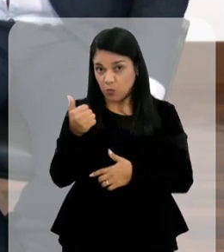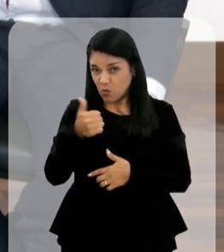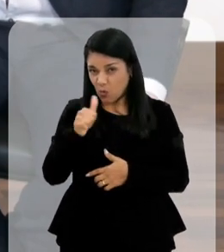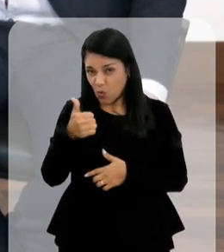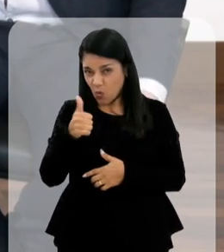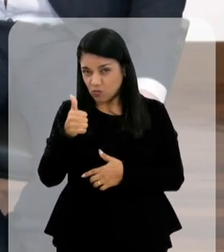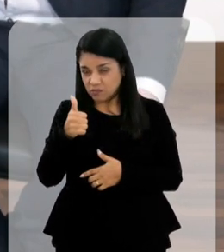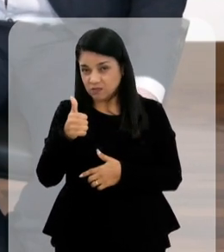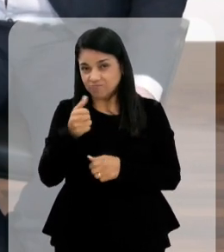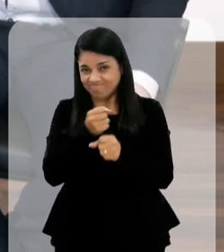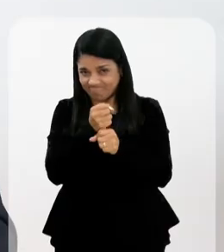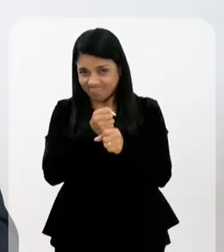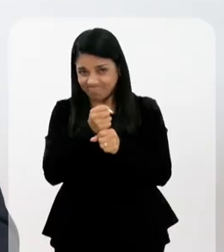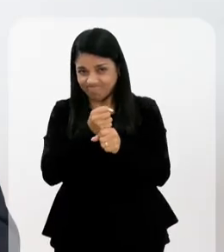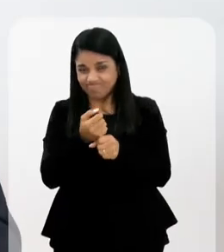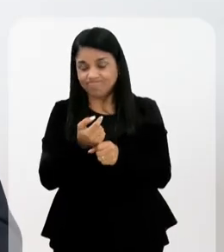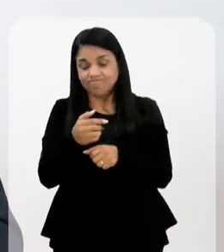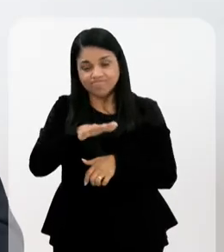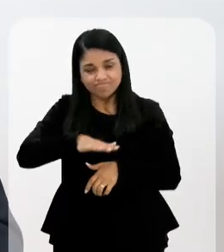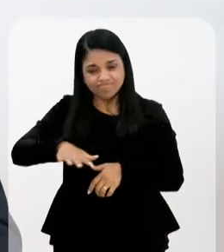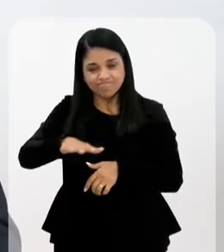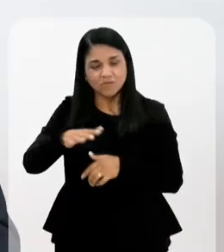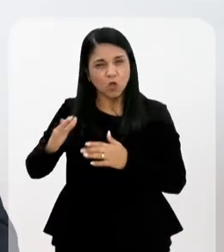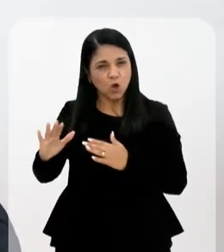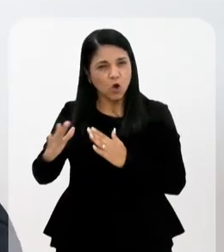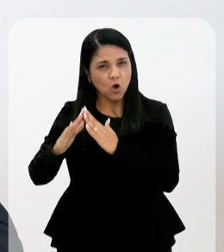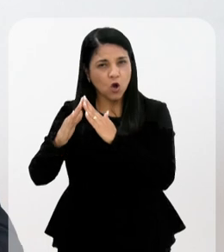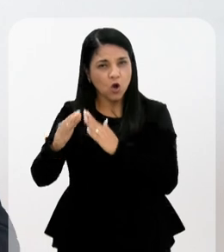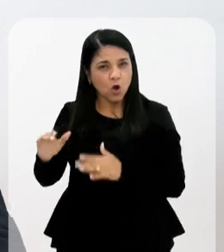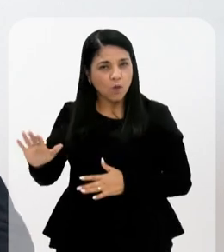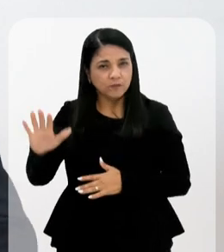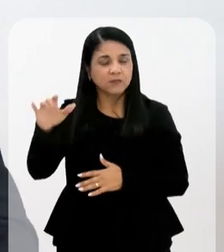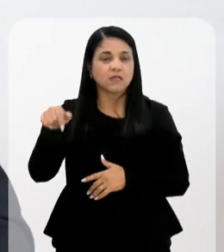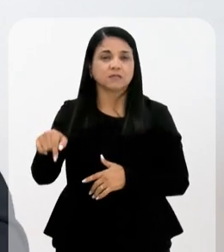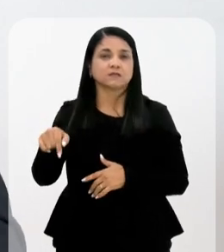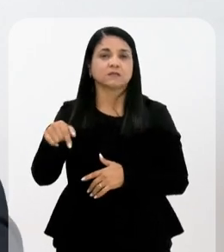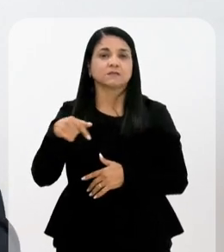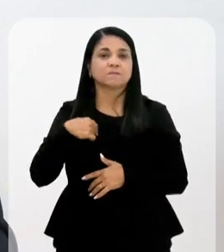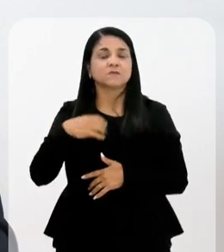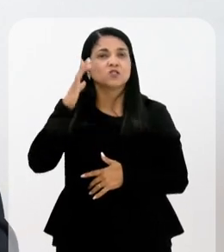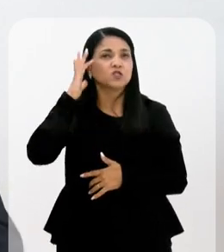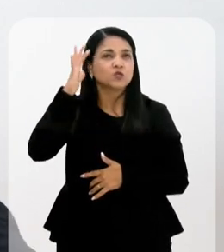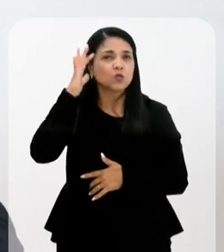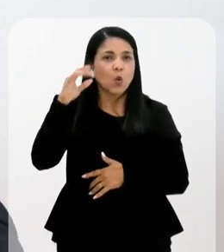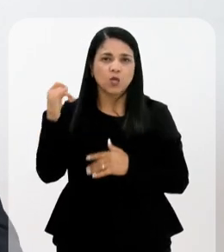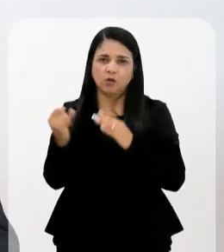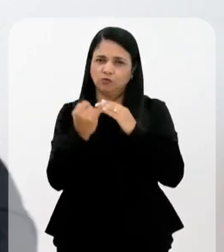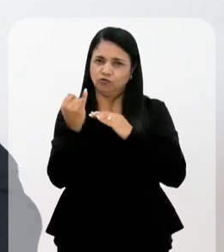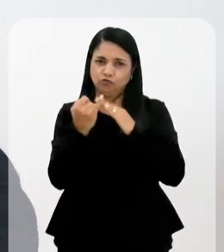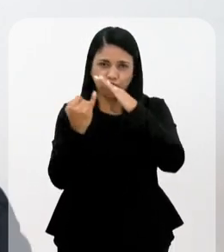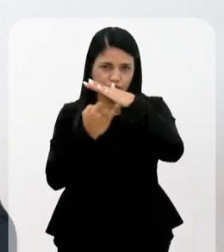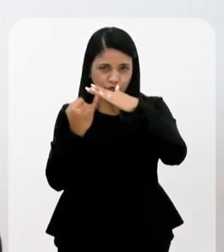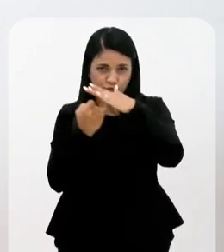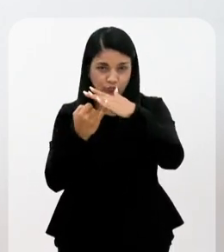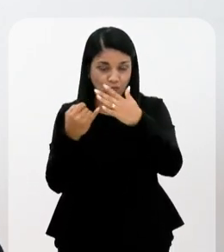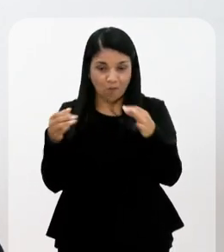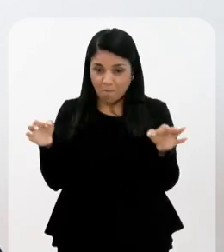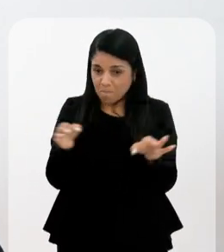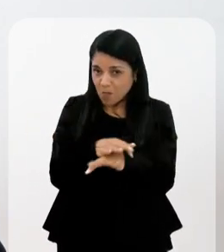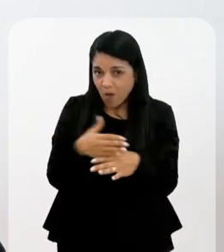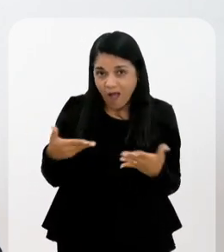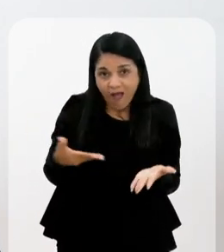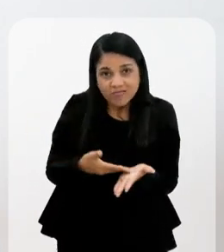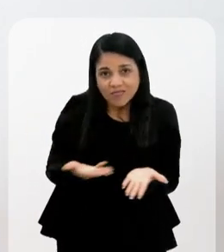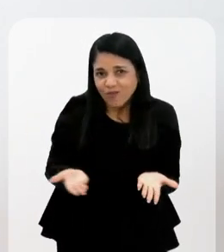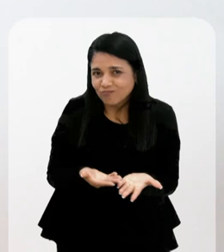2011, aquela comunidade, aquela região sonha com esse instituto. Ele foi anunciado em 2011, ele não foi concluído